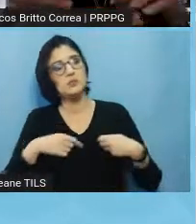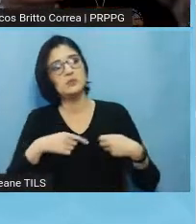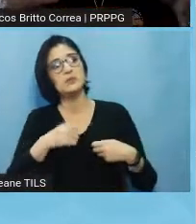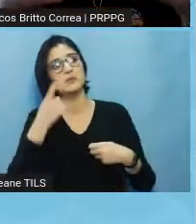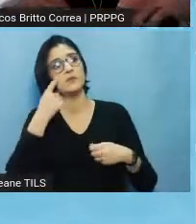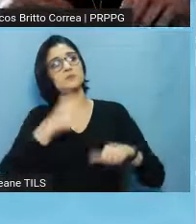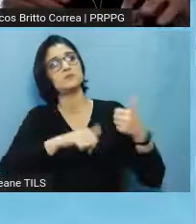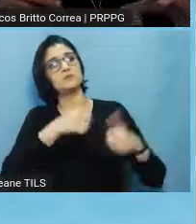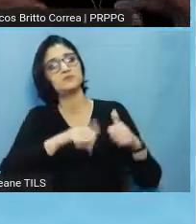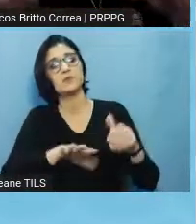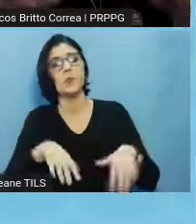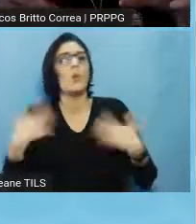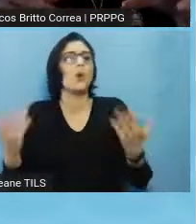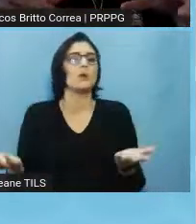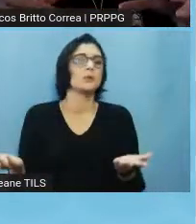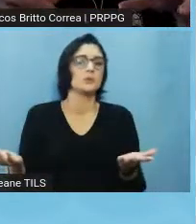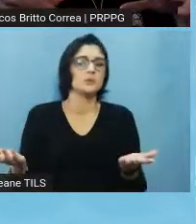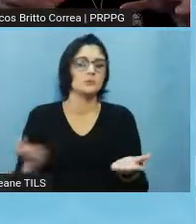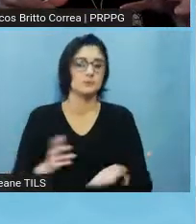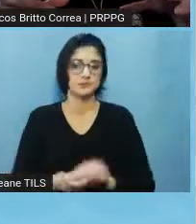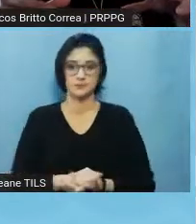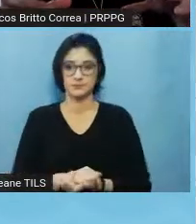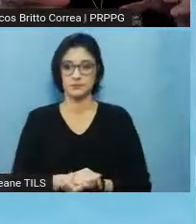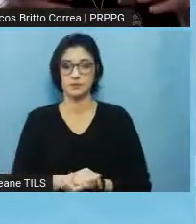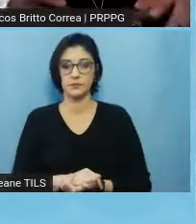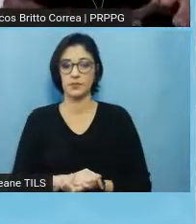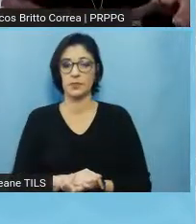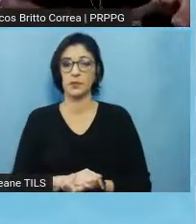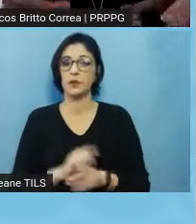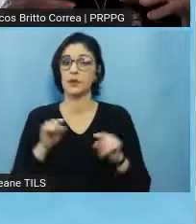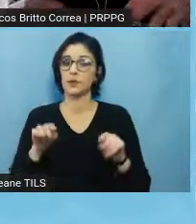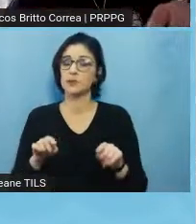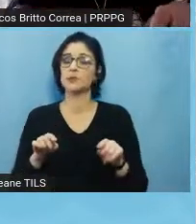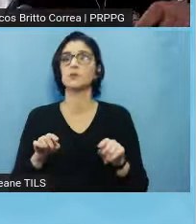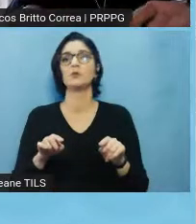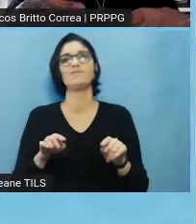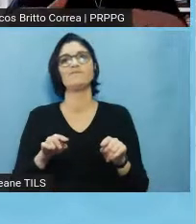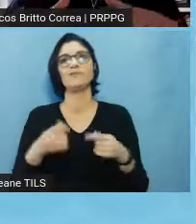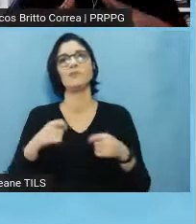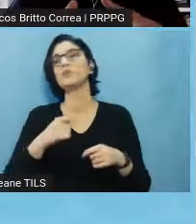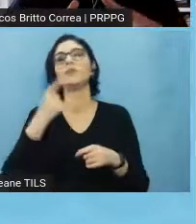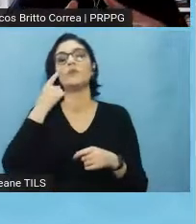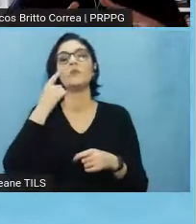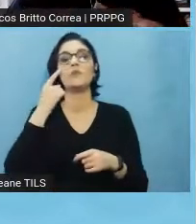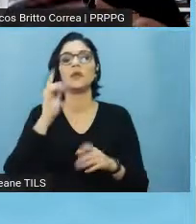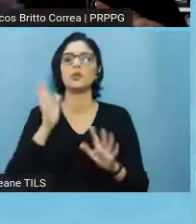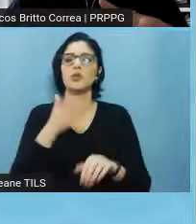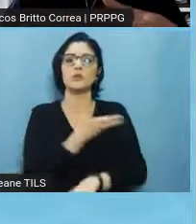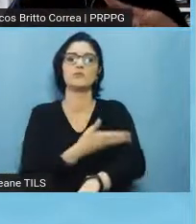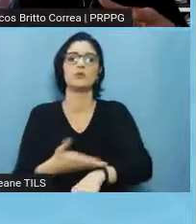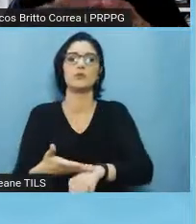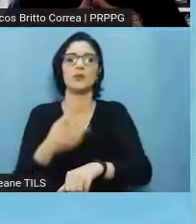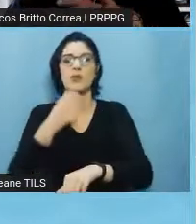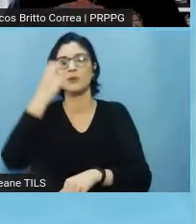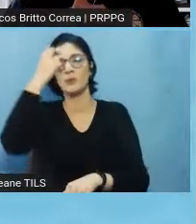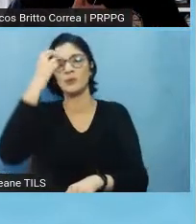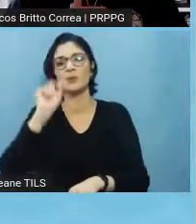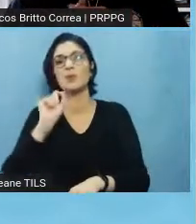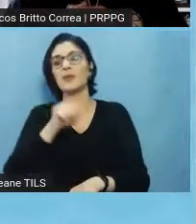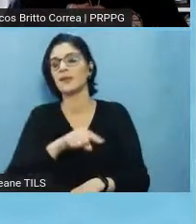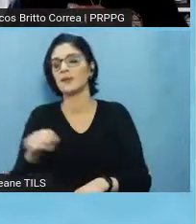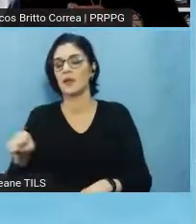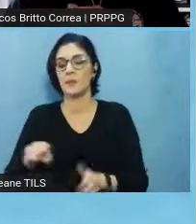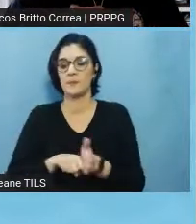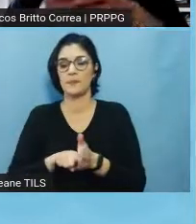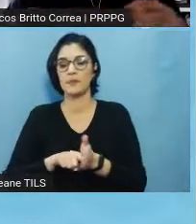Isso, como eu estava comentando, está muito presente na cultura de quem é pesquisador da área da saúde, eu falo como pesquisador da área da